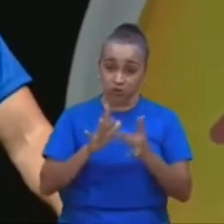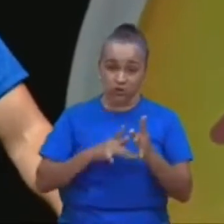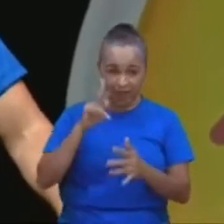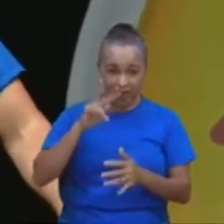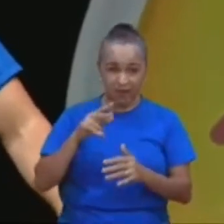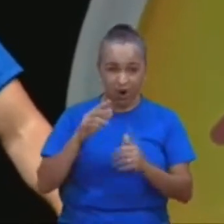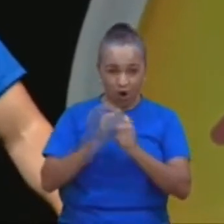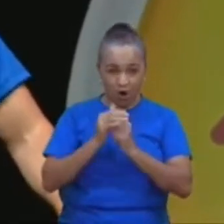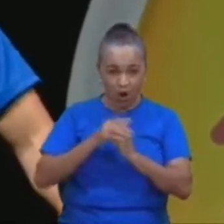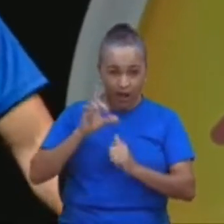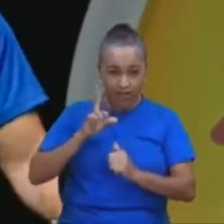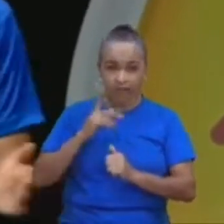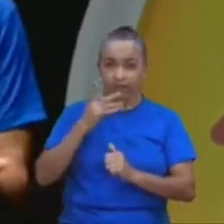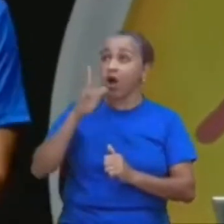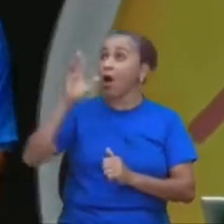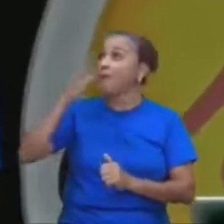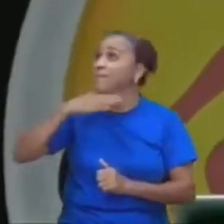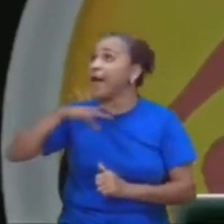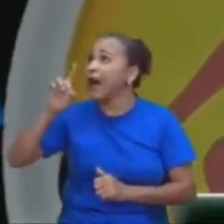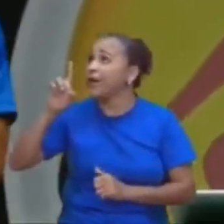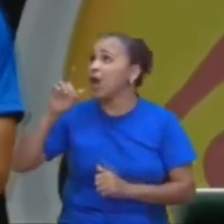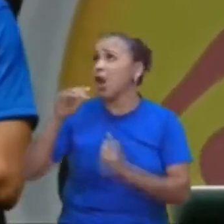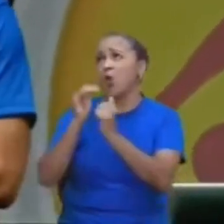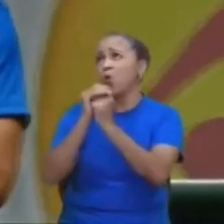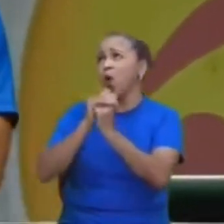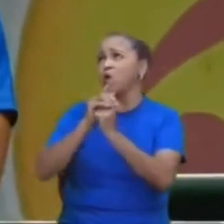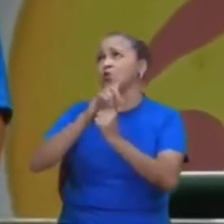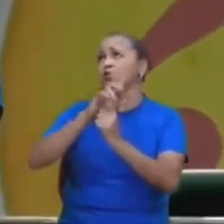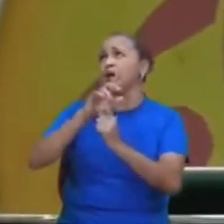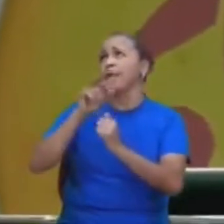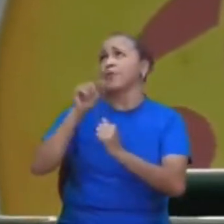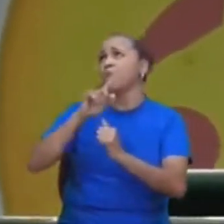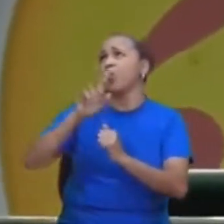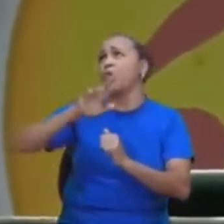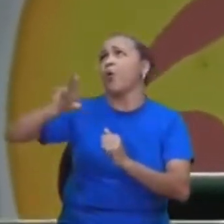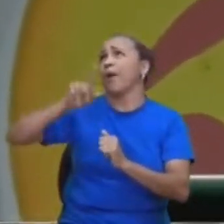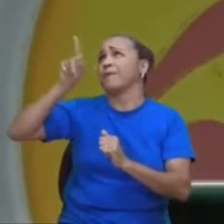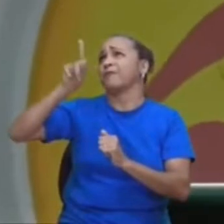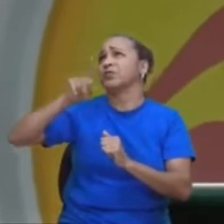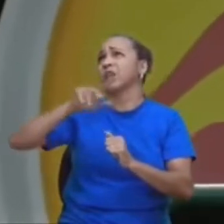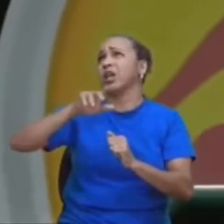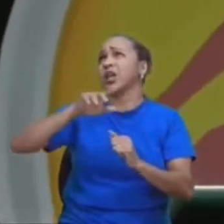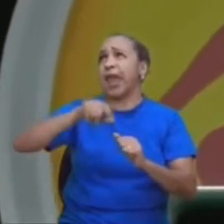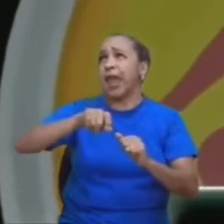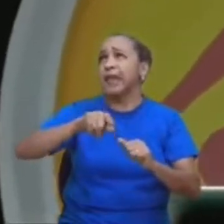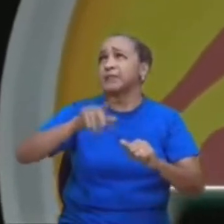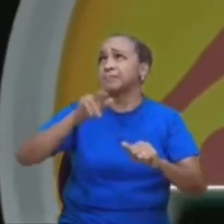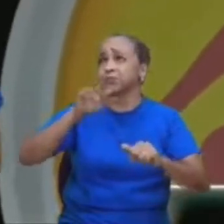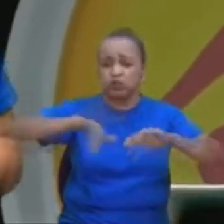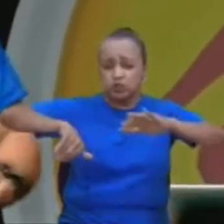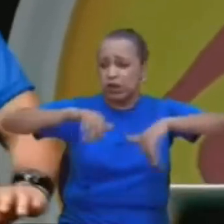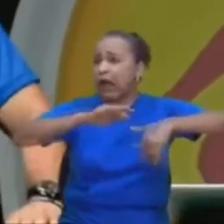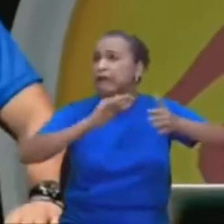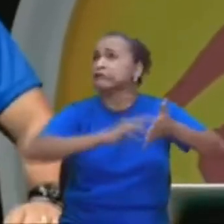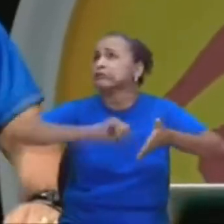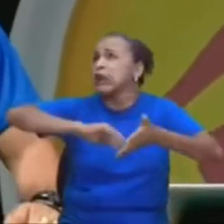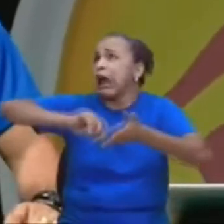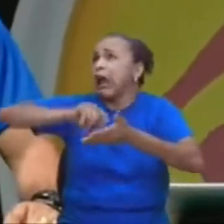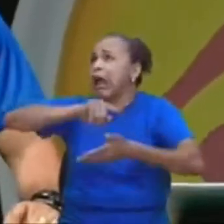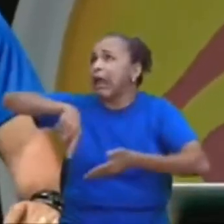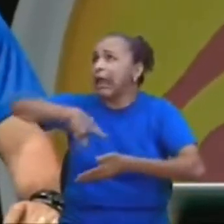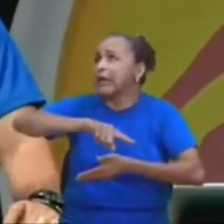para que os livre do mal, então, já sabia que no mundo ia ter essas situações, agora ele nos avisa, para nós sermos prudentes, sermos